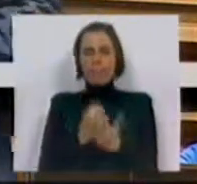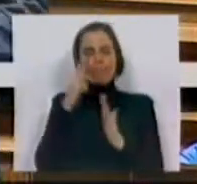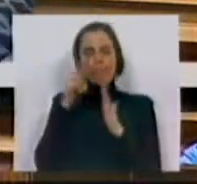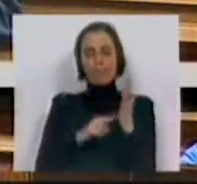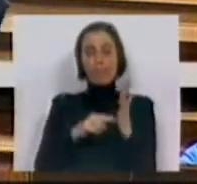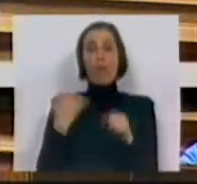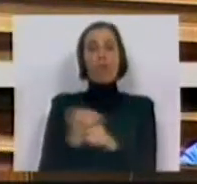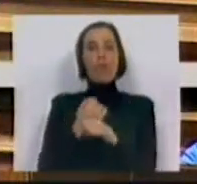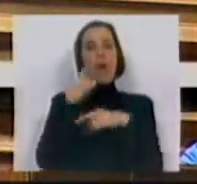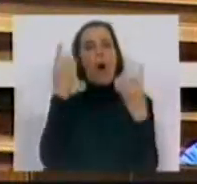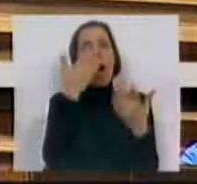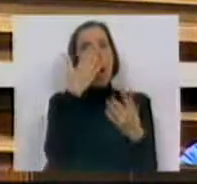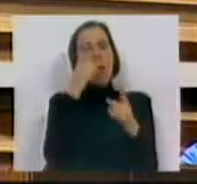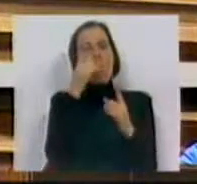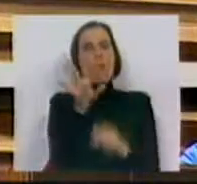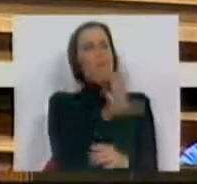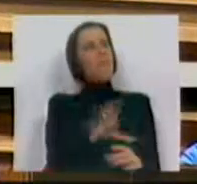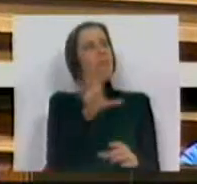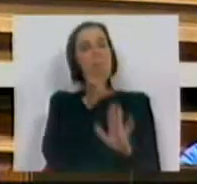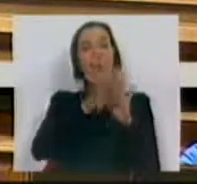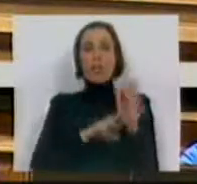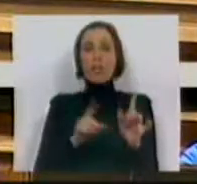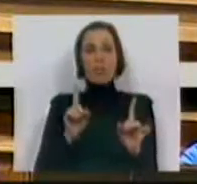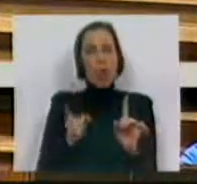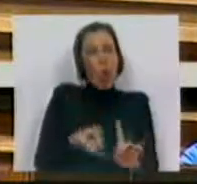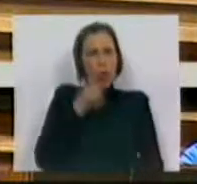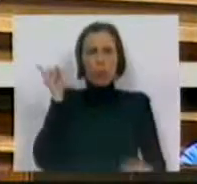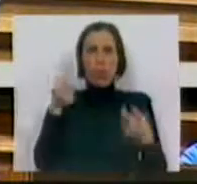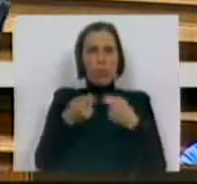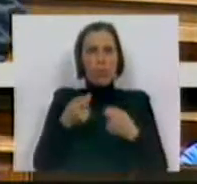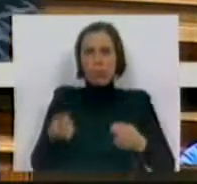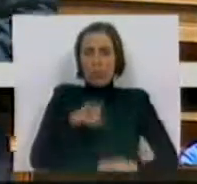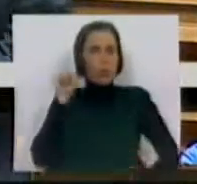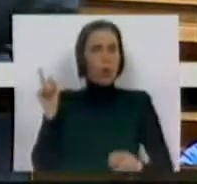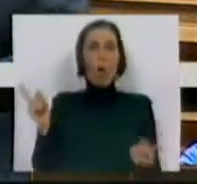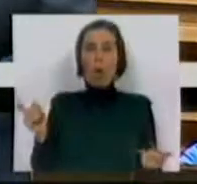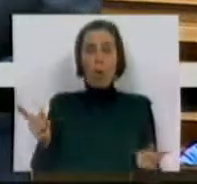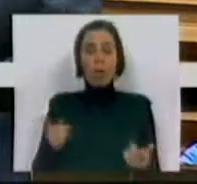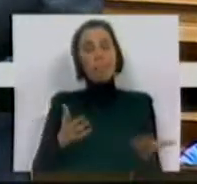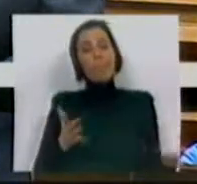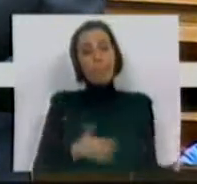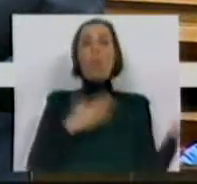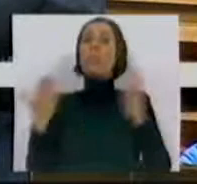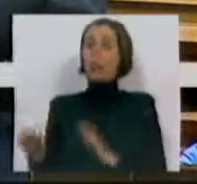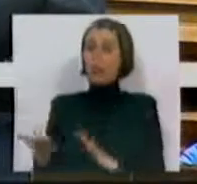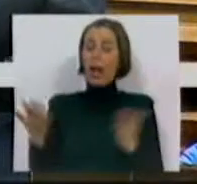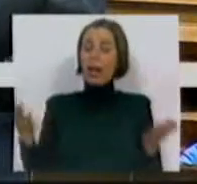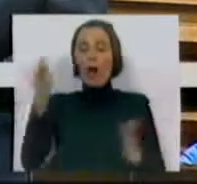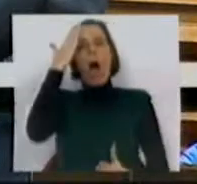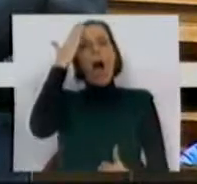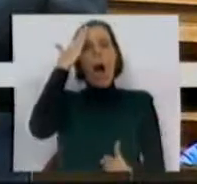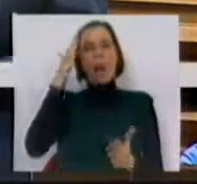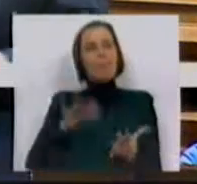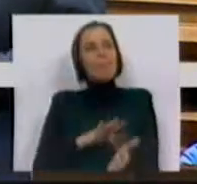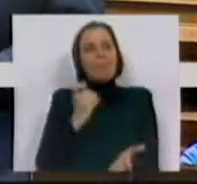os funcionários públicos para um regime que não lhes devia ser aplicável, que ocorre e, por sua vez, acha